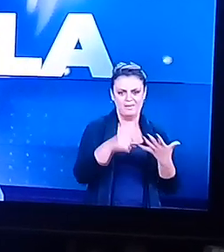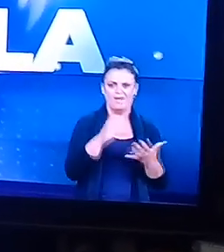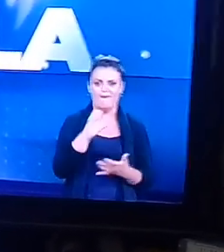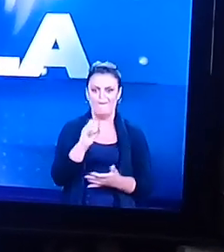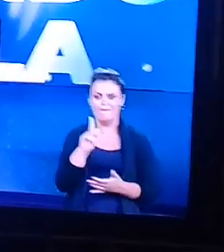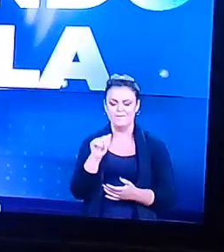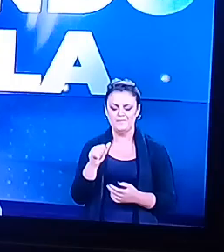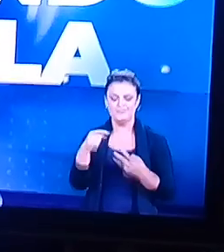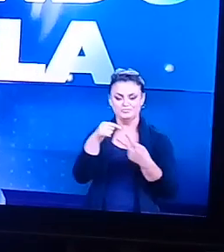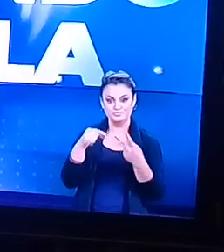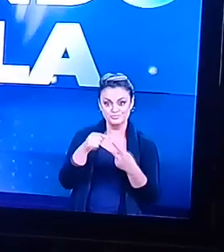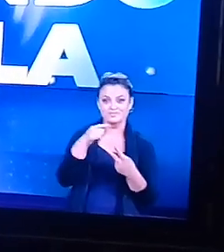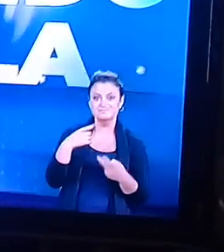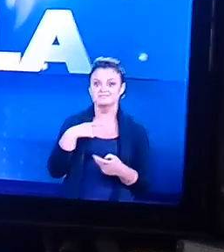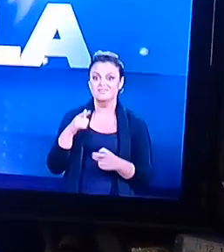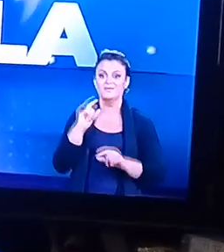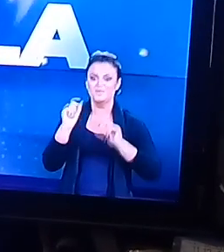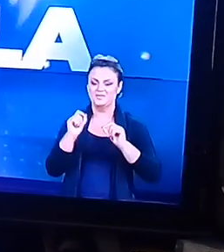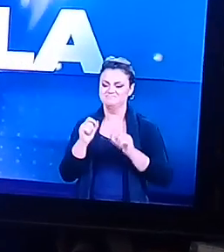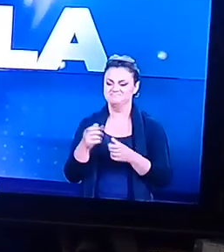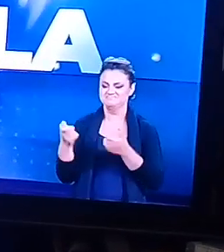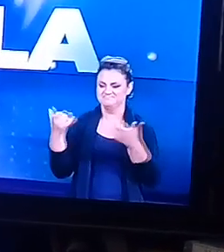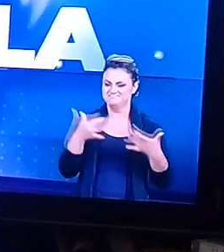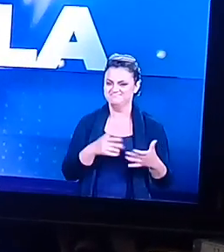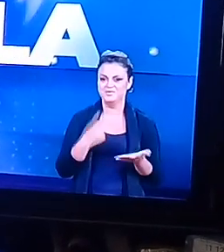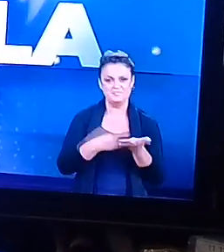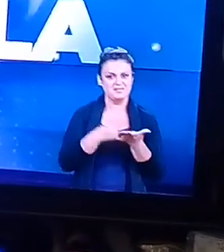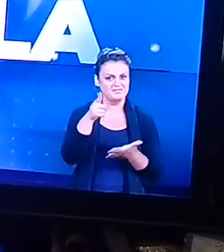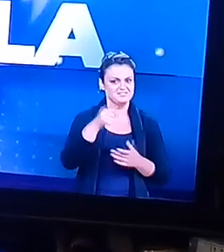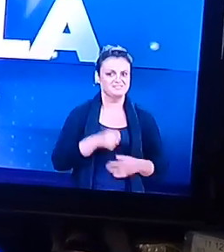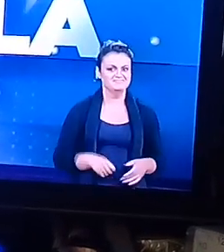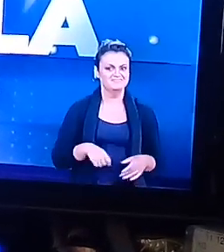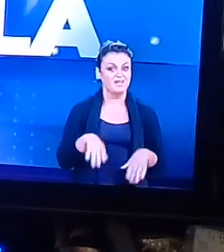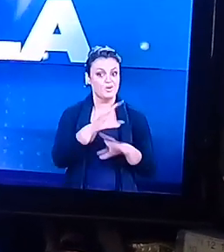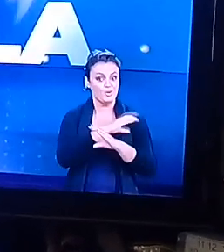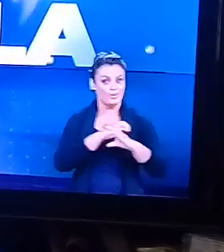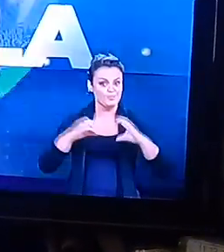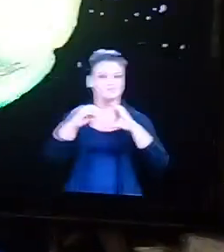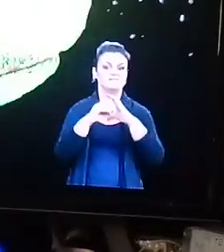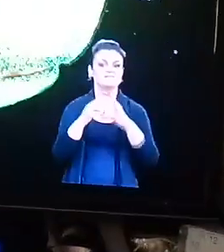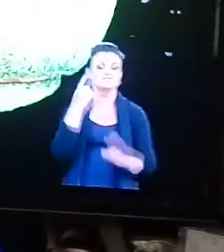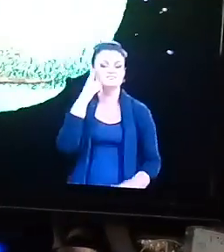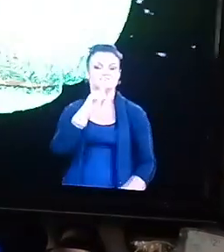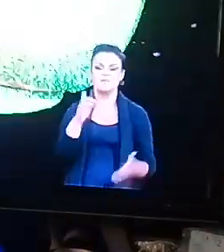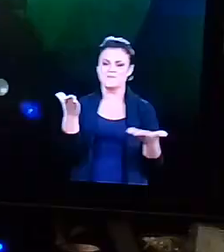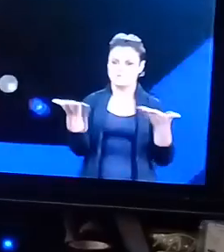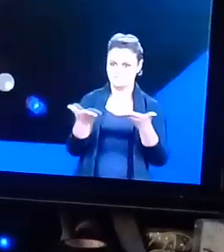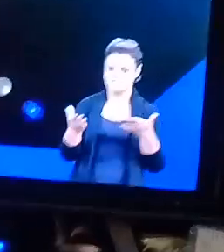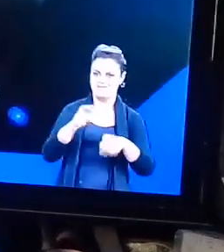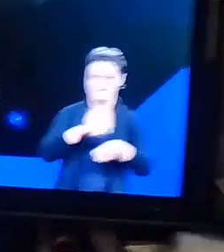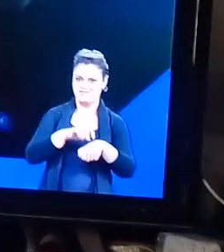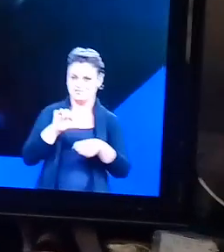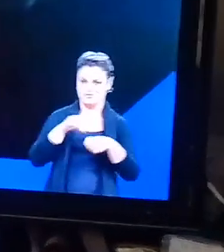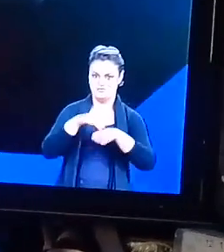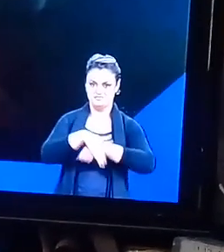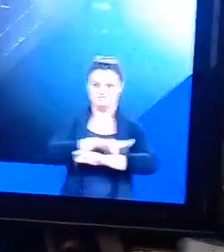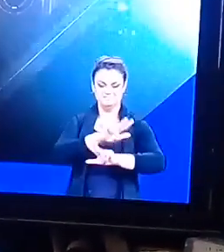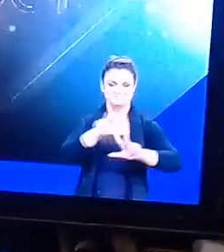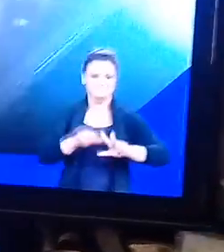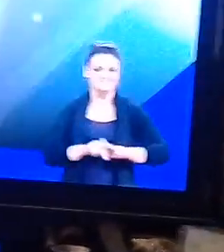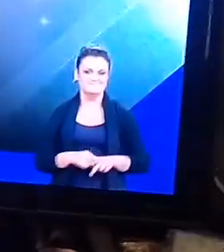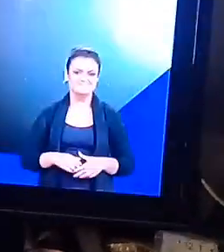E coloca ali E passa a mão ali No No doutor ali Ele Quer dar coisa